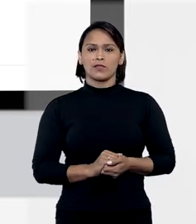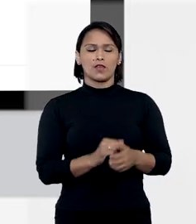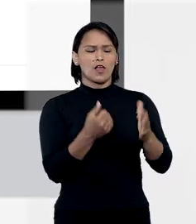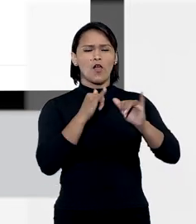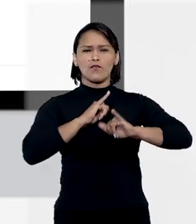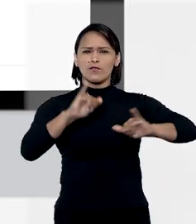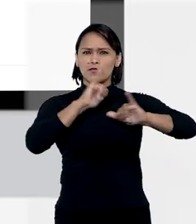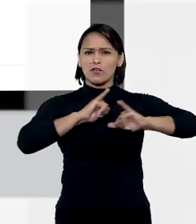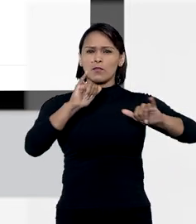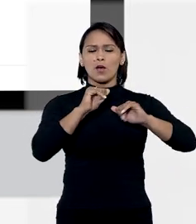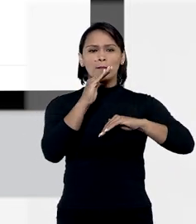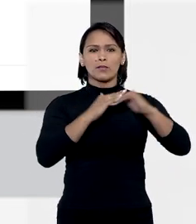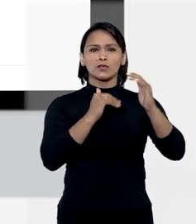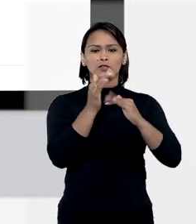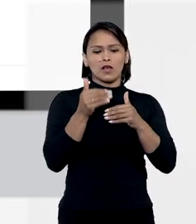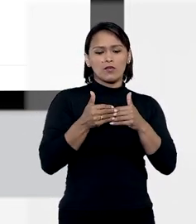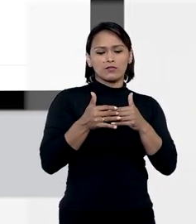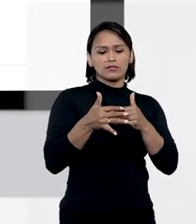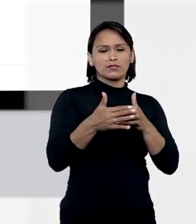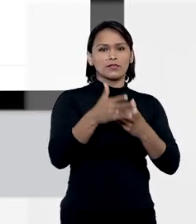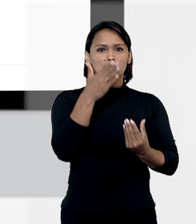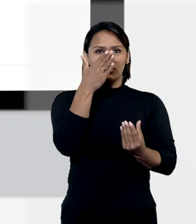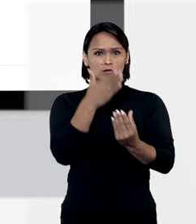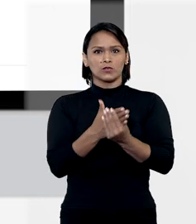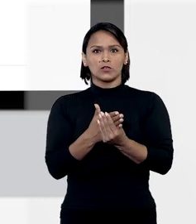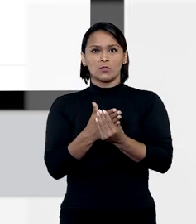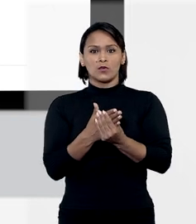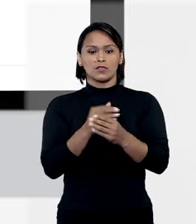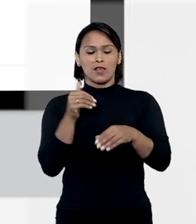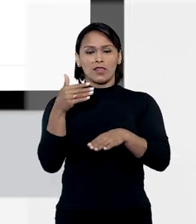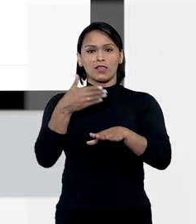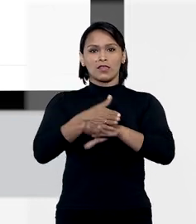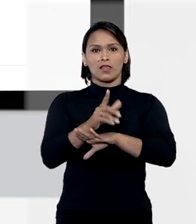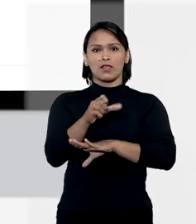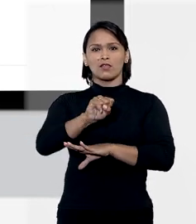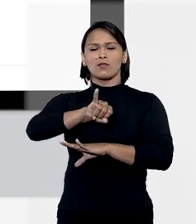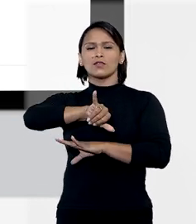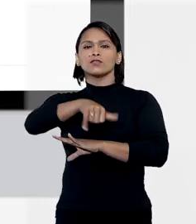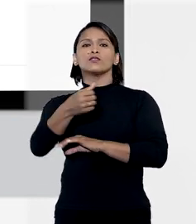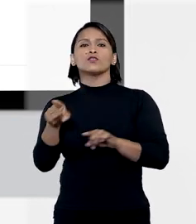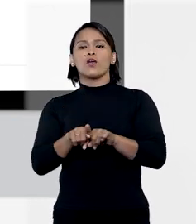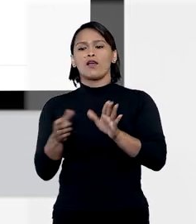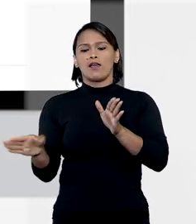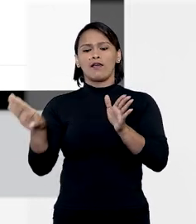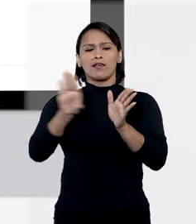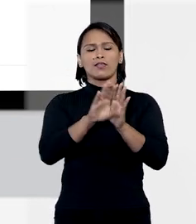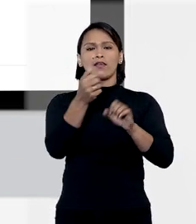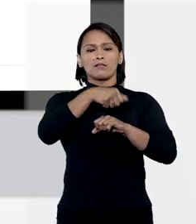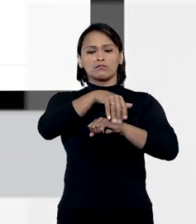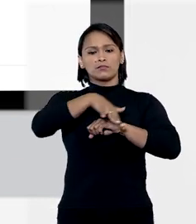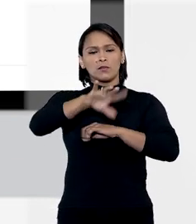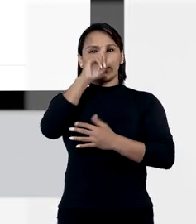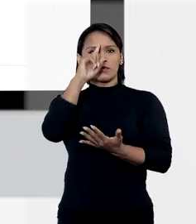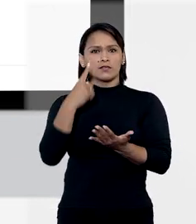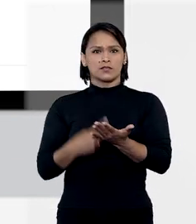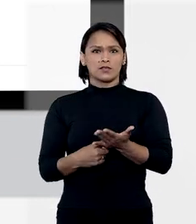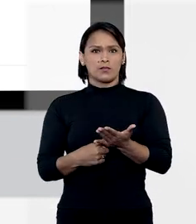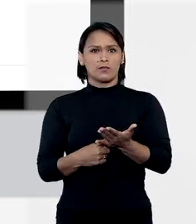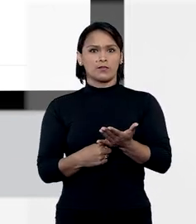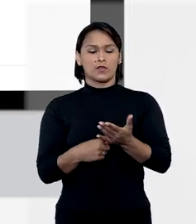trazem informações produzidas ao longo do percurso do processo dentro do STJ até a publicação da decisão.